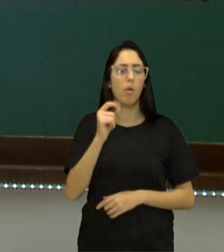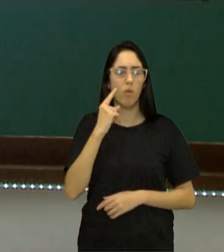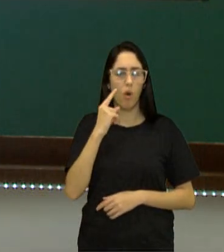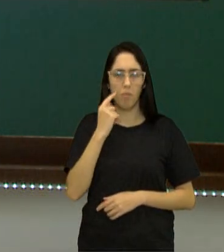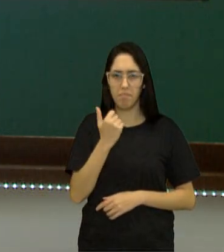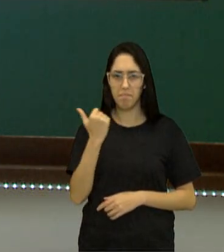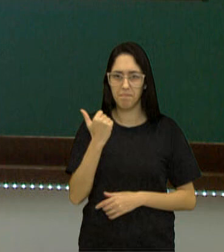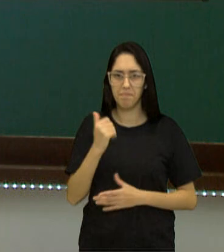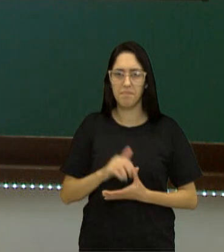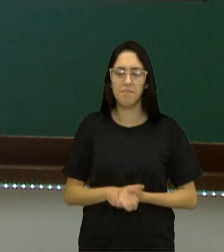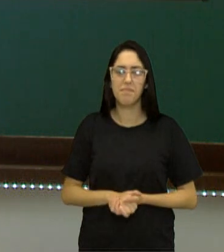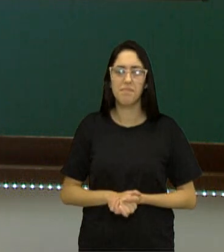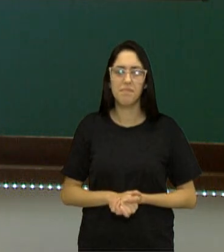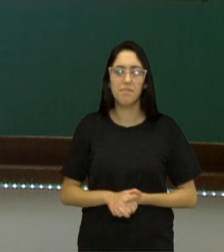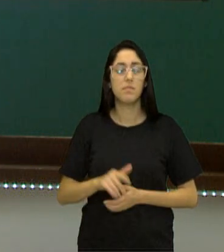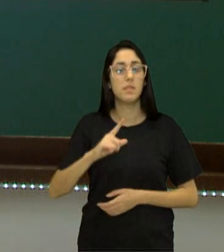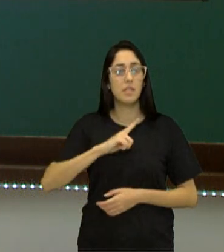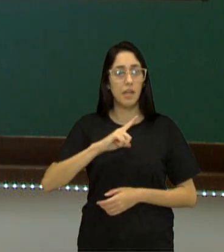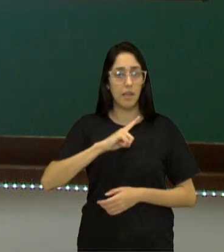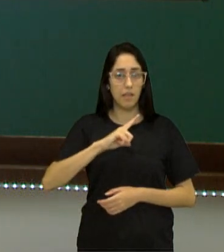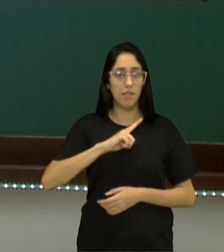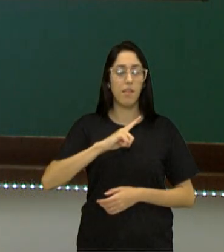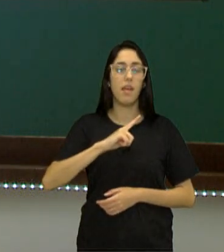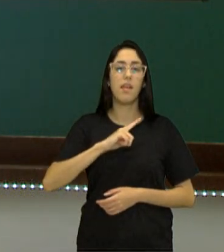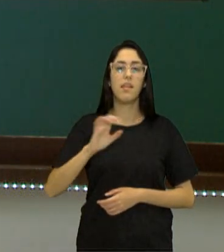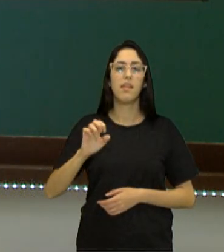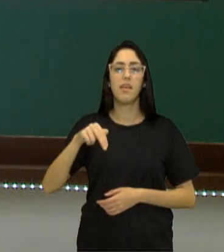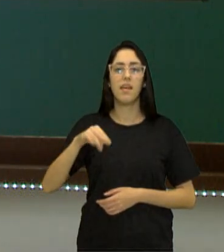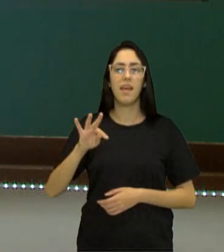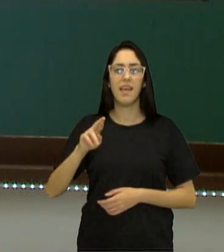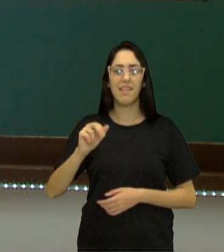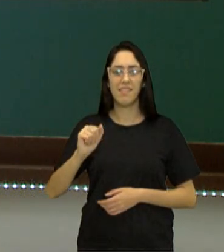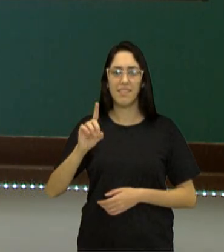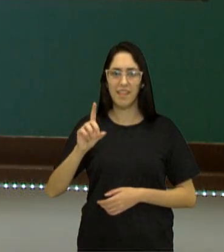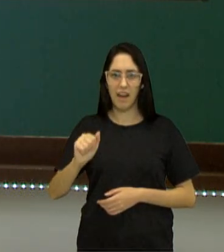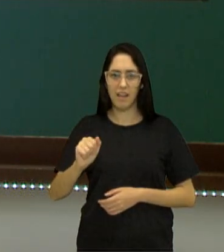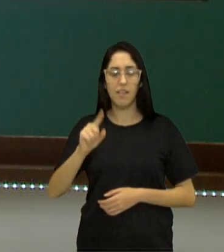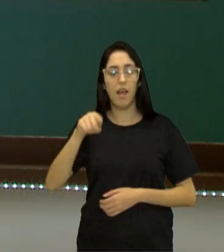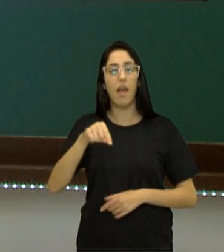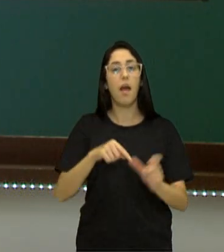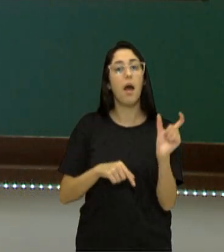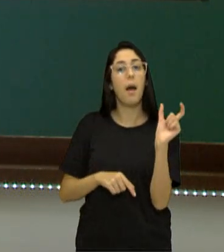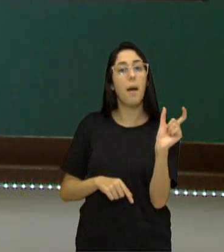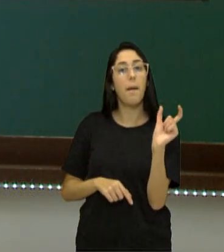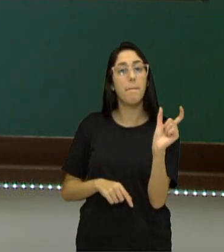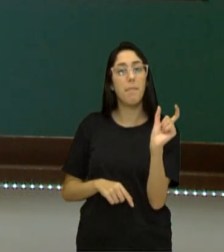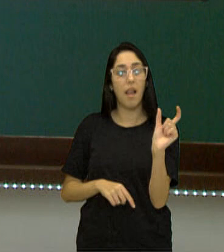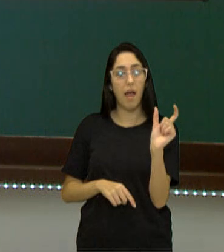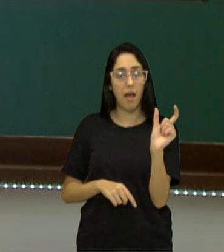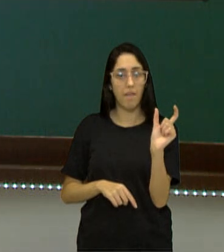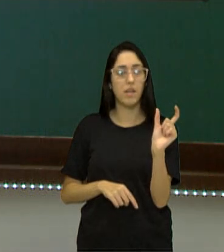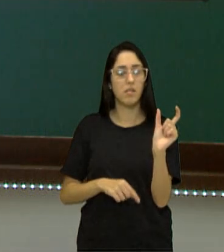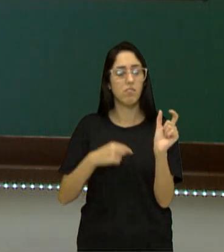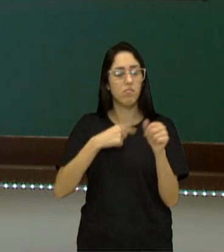vocês. Temos a entrada, que é a palavra em si. O que ela, qual é o que estou procurando.